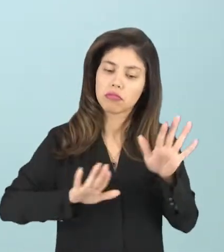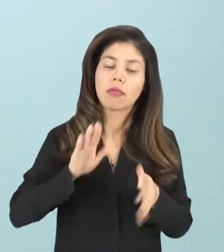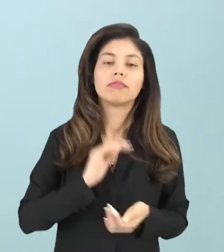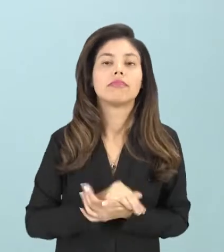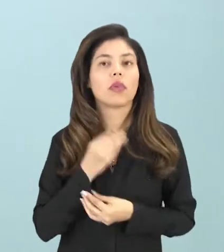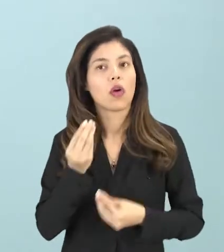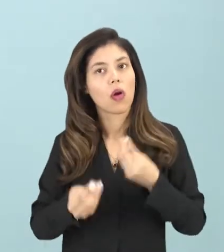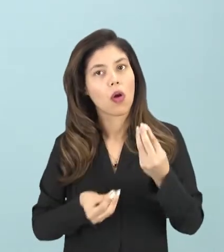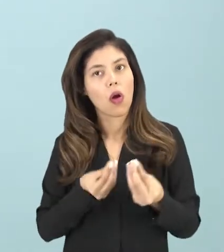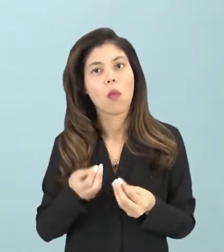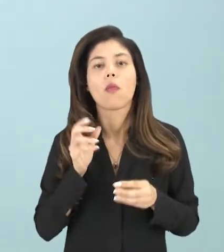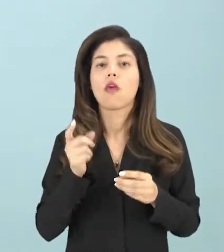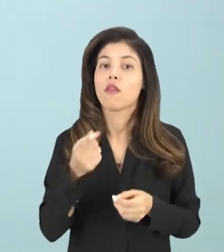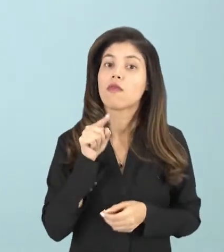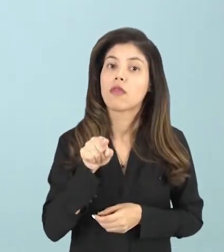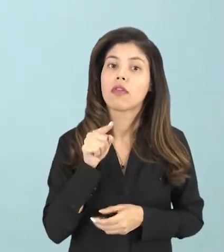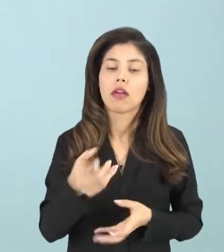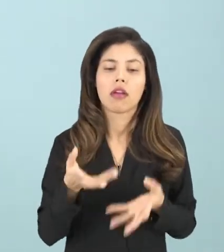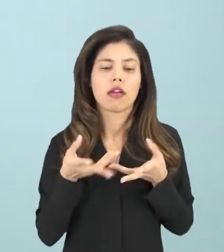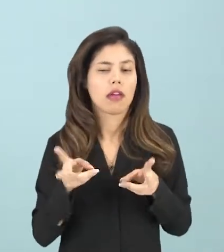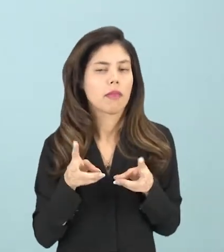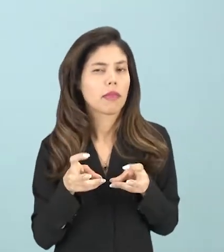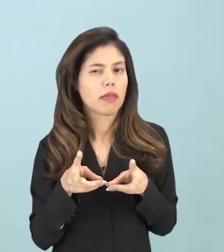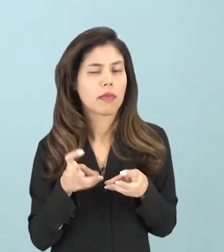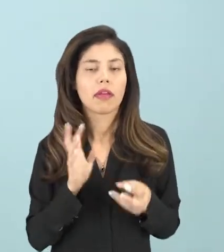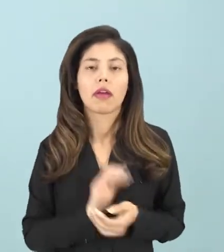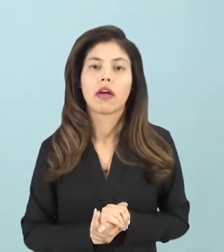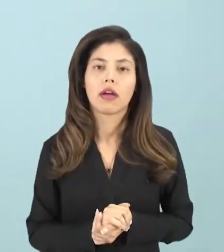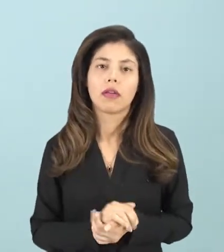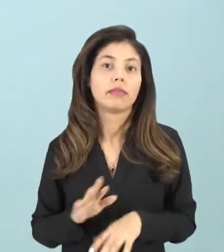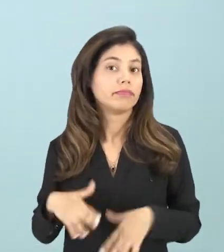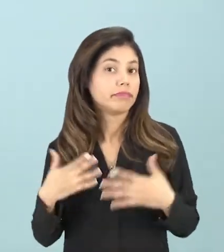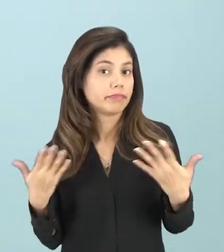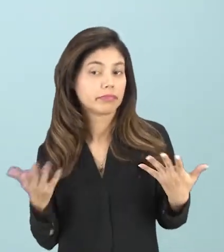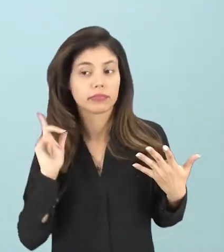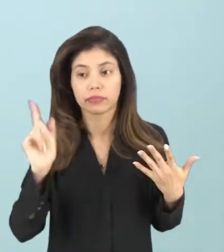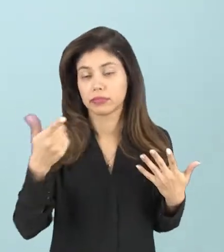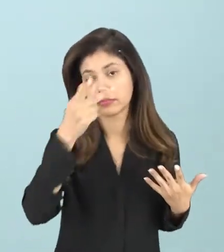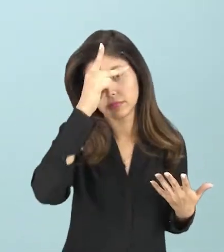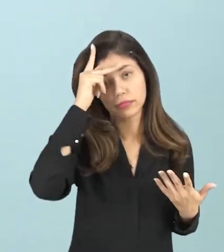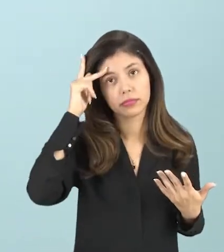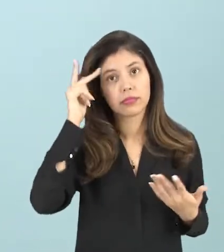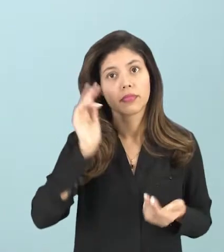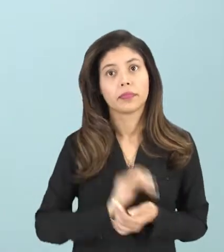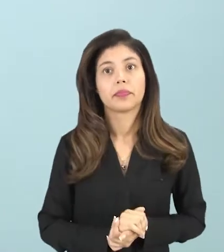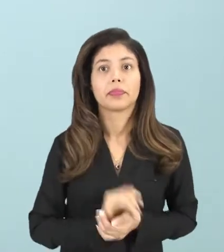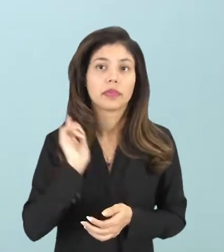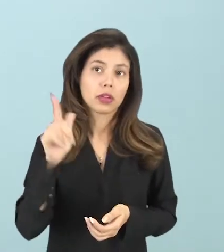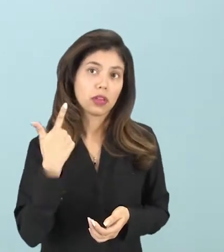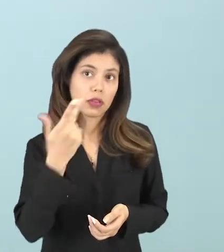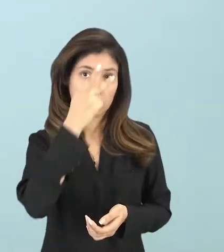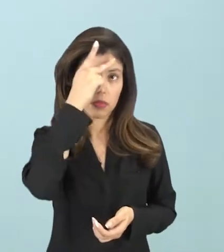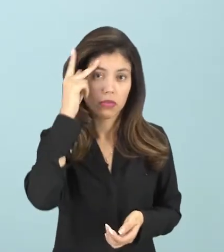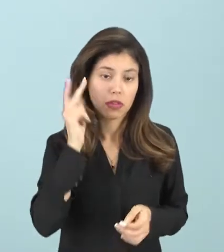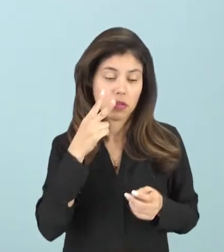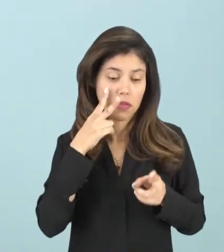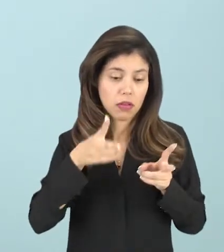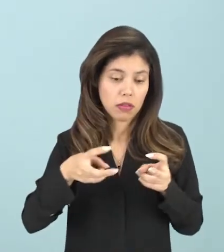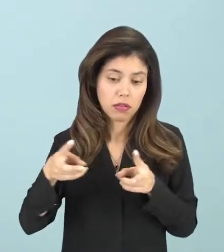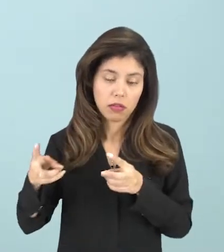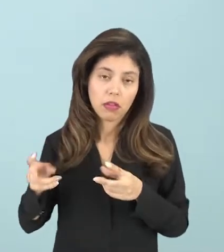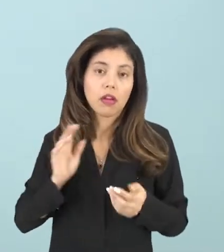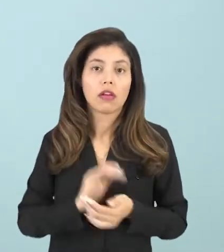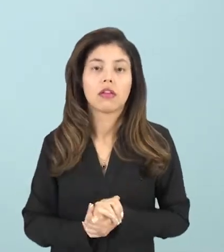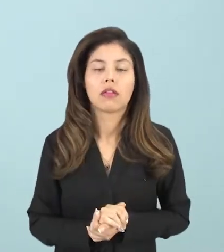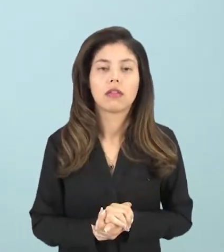que você quer ser percebido, no caso, pelas outras pessoas, pelos outros indivíduos, enfim, pelos